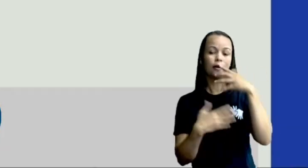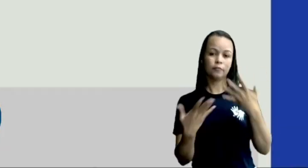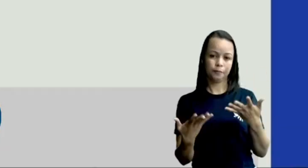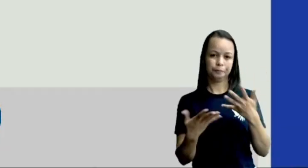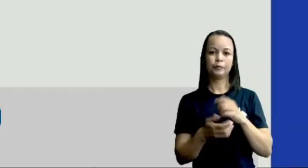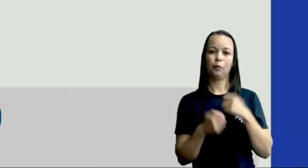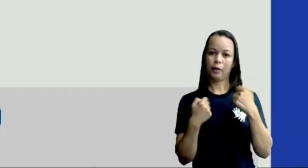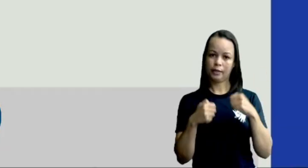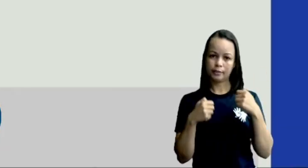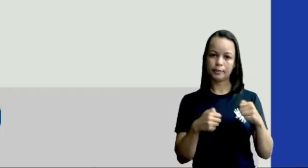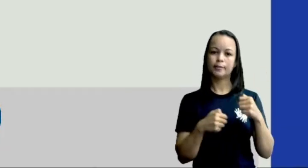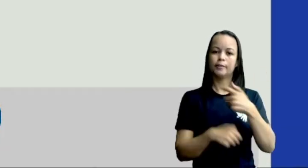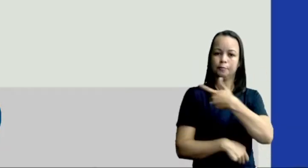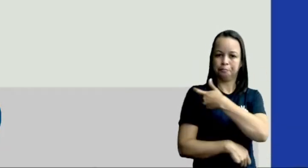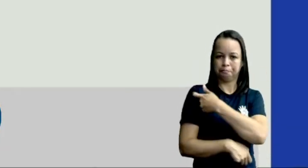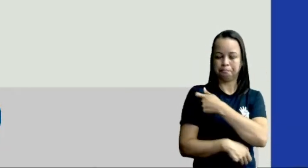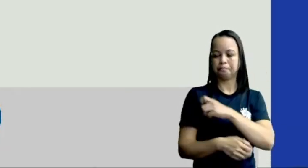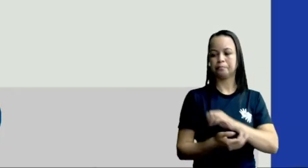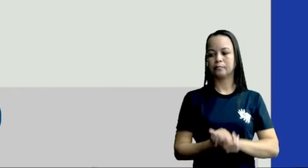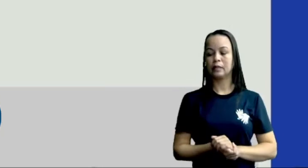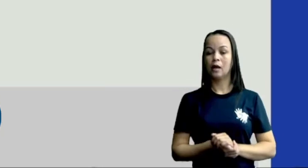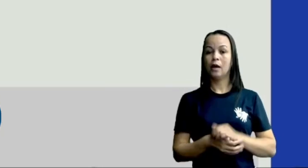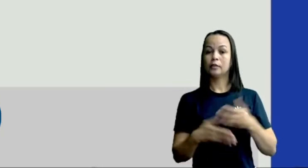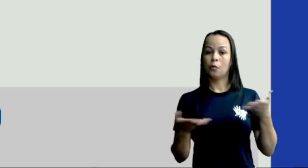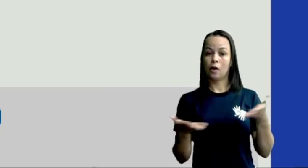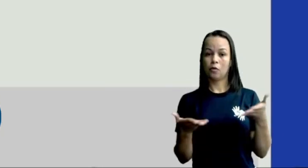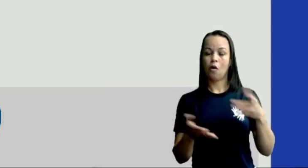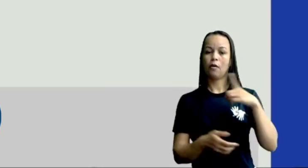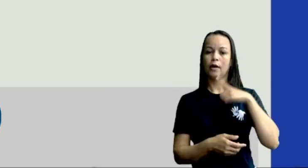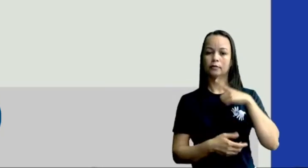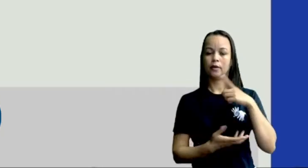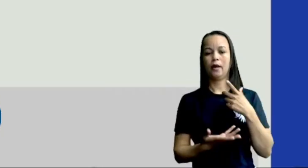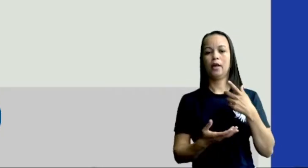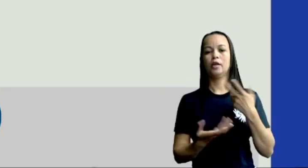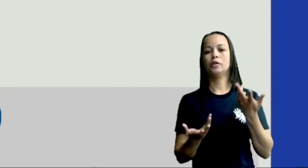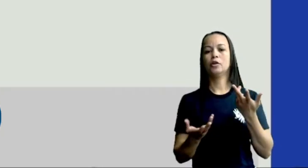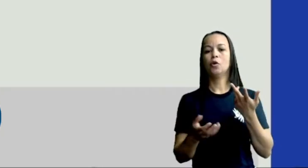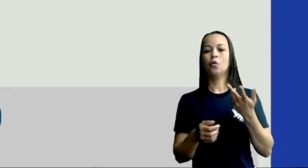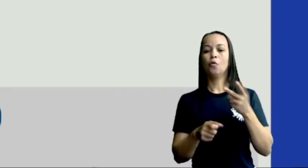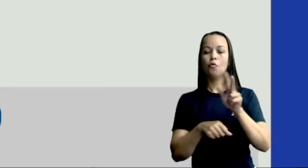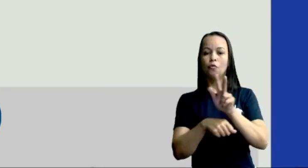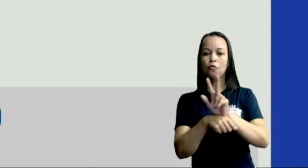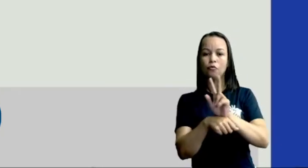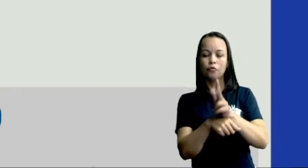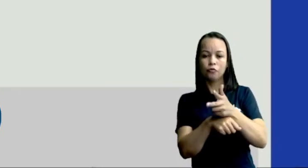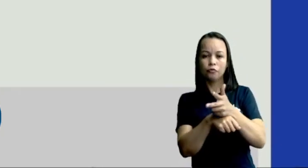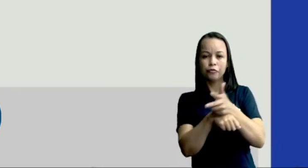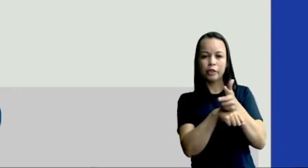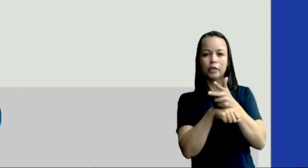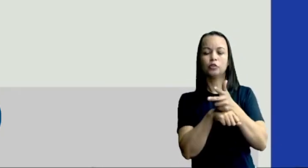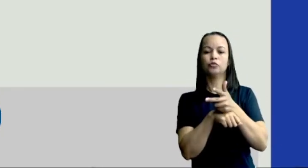vocês um vídeo com o prefeito da Vitória de Santo Antão, que traz um recadinho. Vamos ver lá.